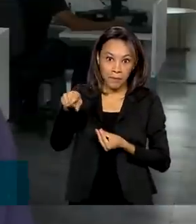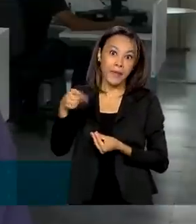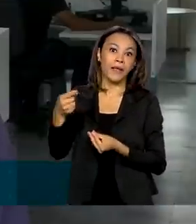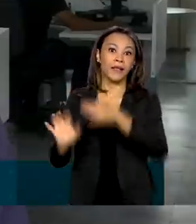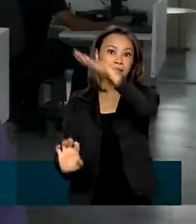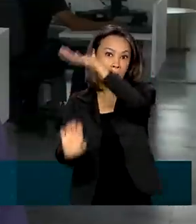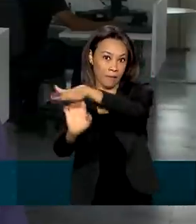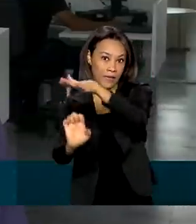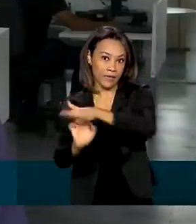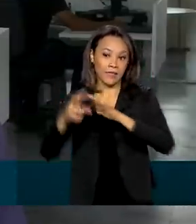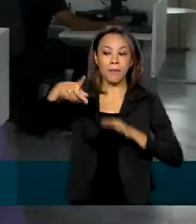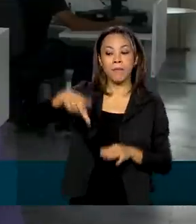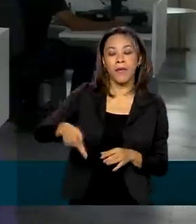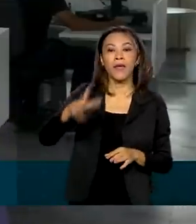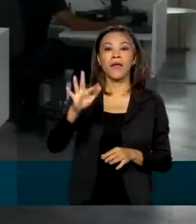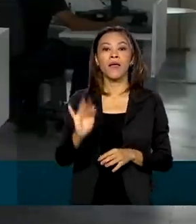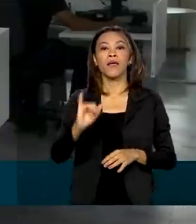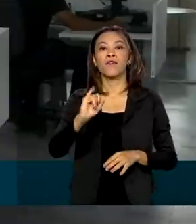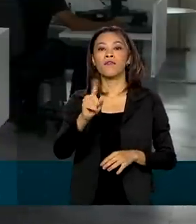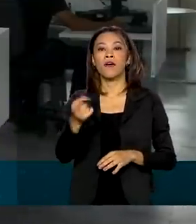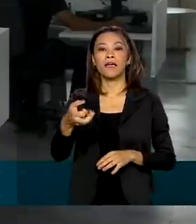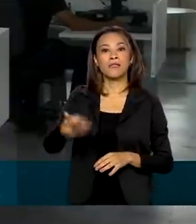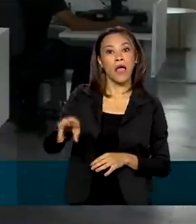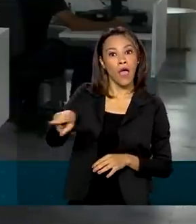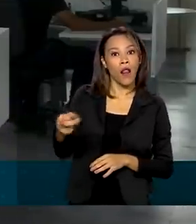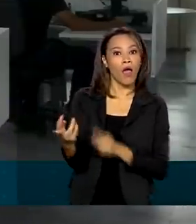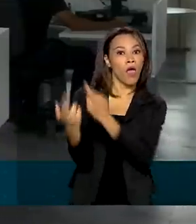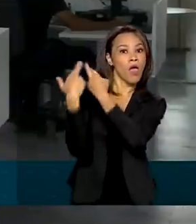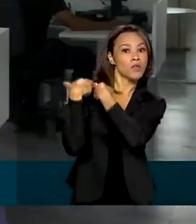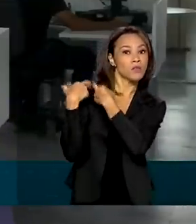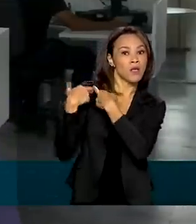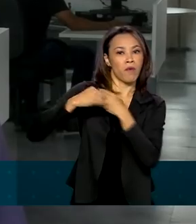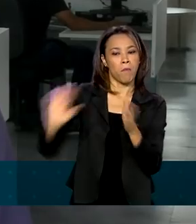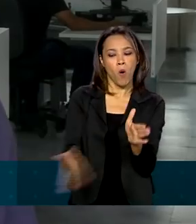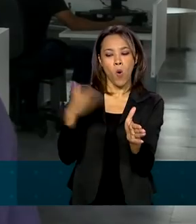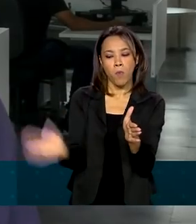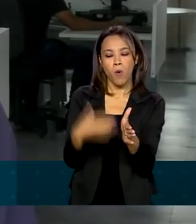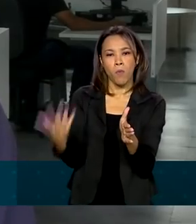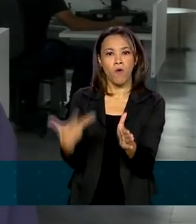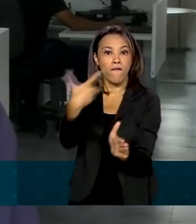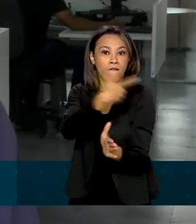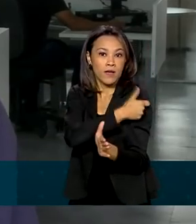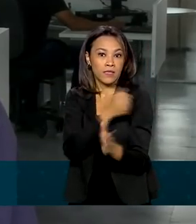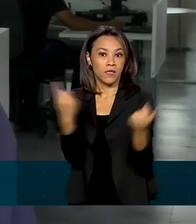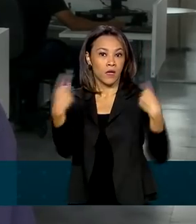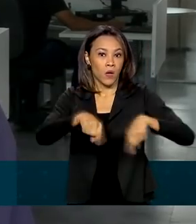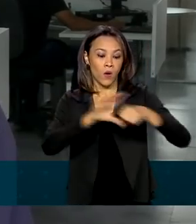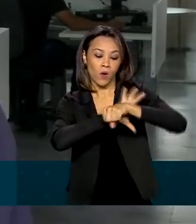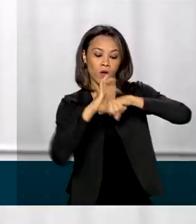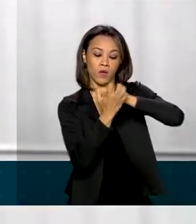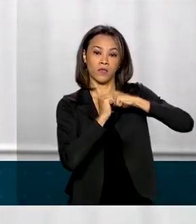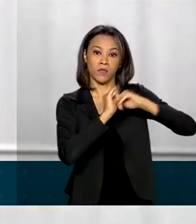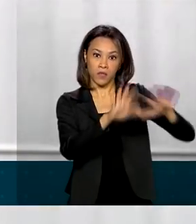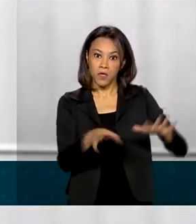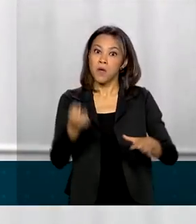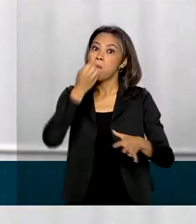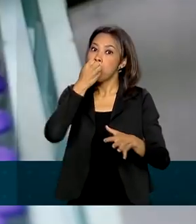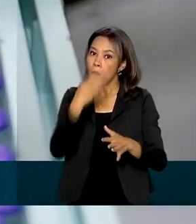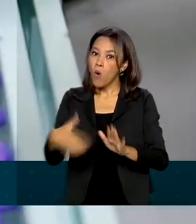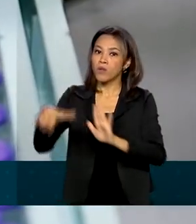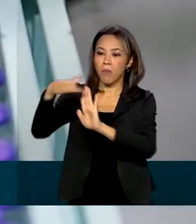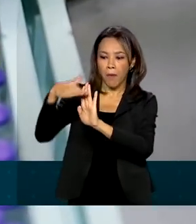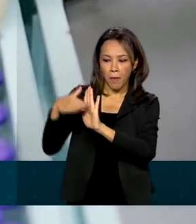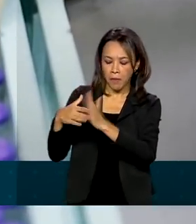uma das empresas responsáveis pela produção da vacina contra o coronavírus, e certificou a adoção de boas práticas pela